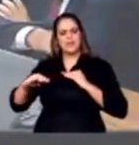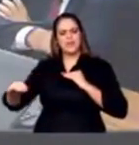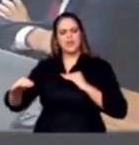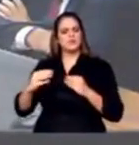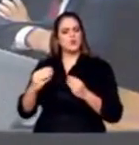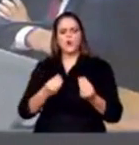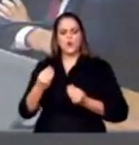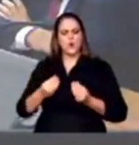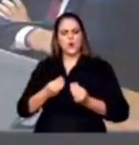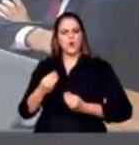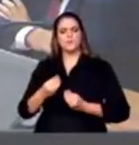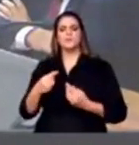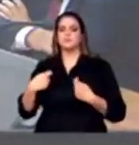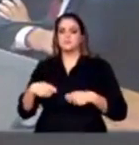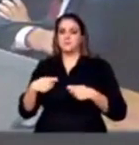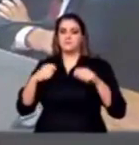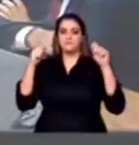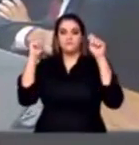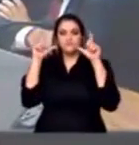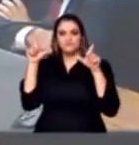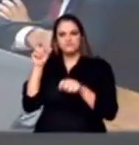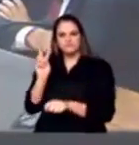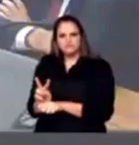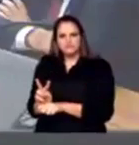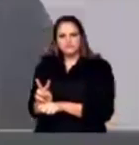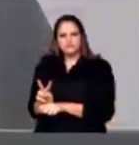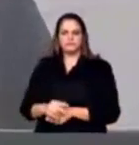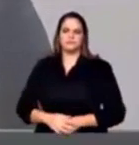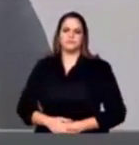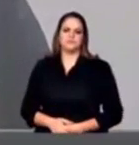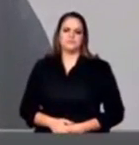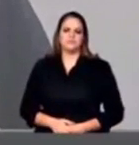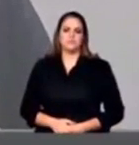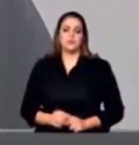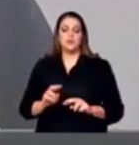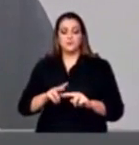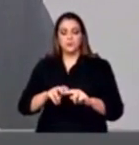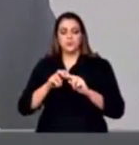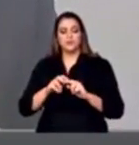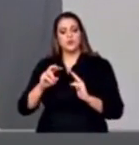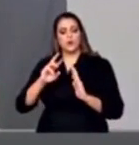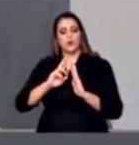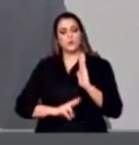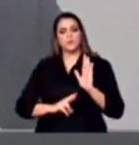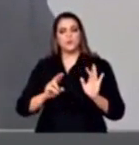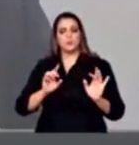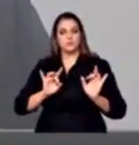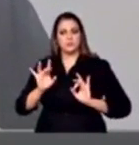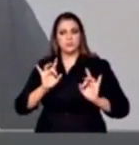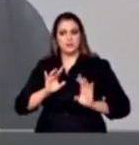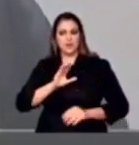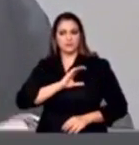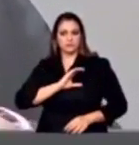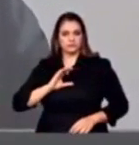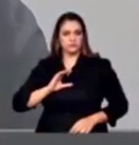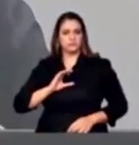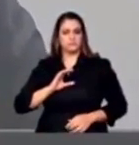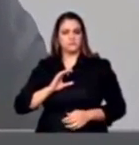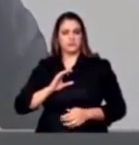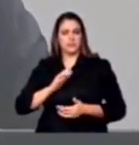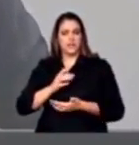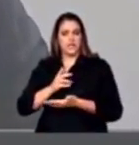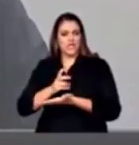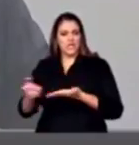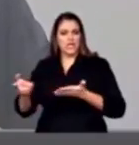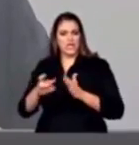Com essa definição lapidar, o relatório da Comissão Especial do impeachment traduz com excelência